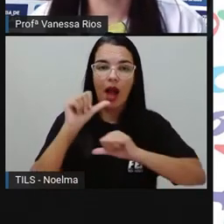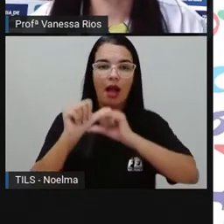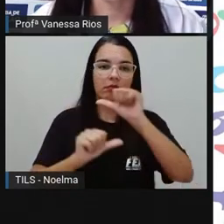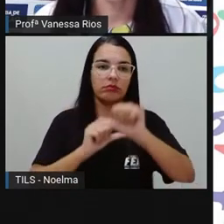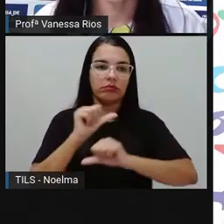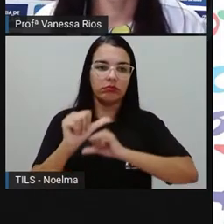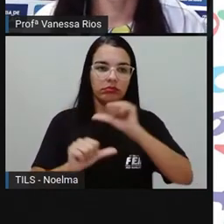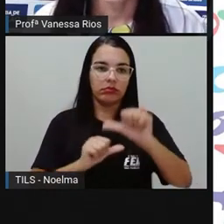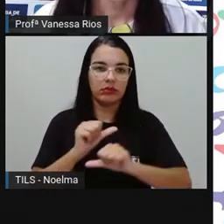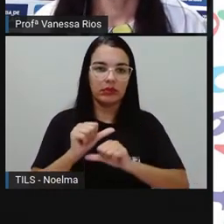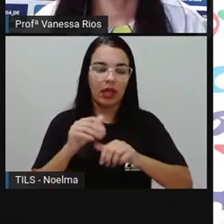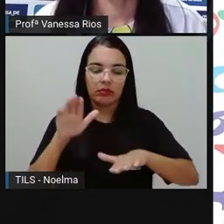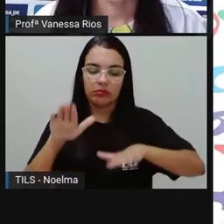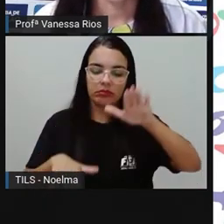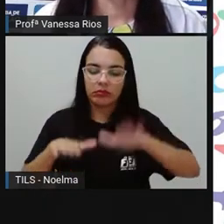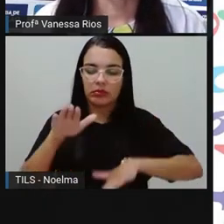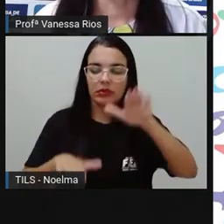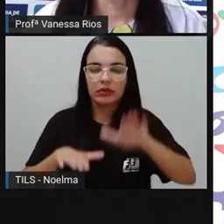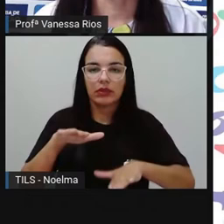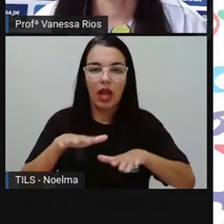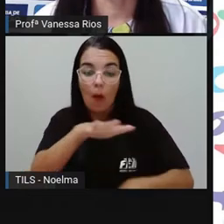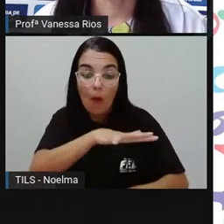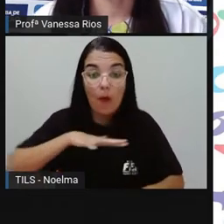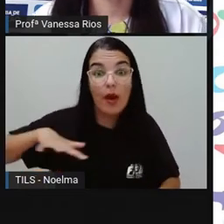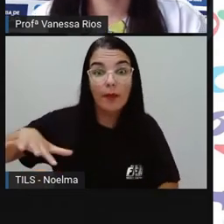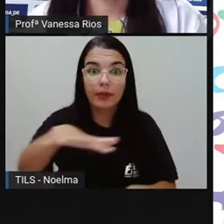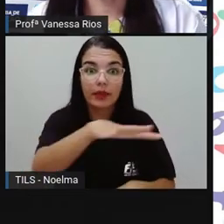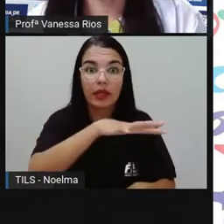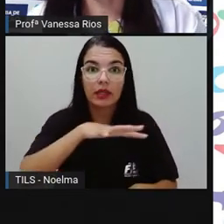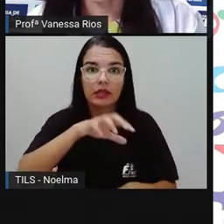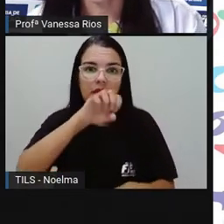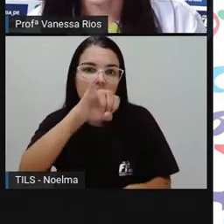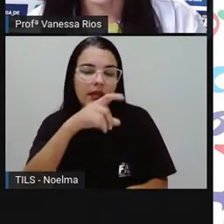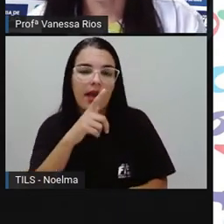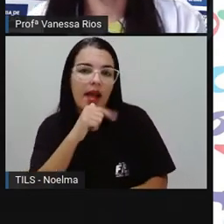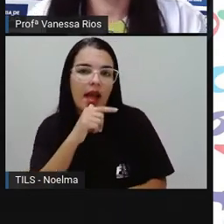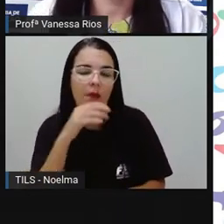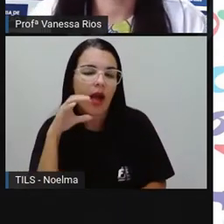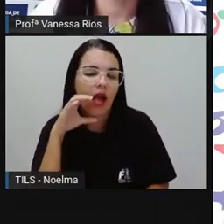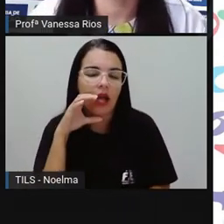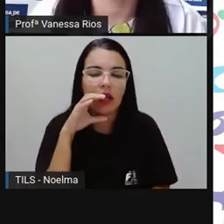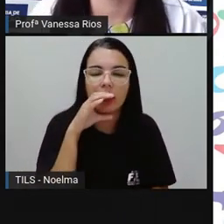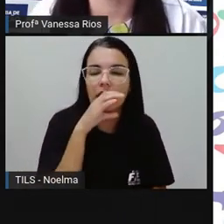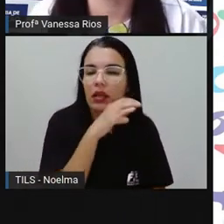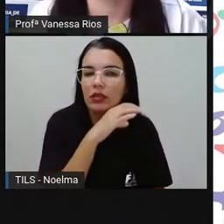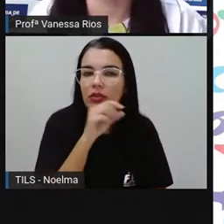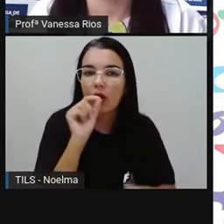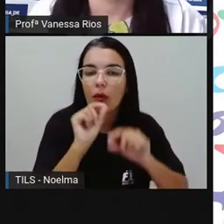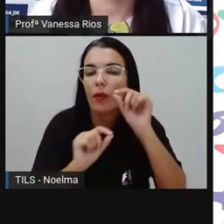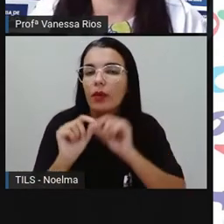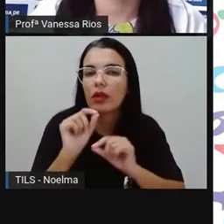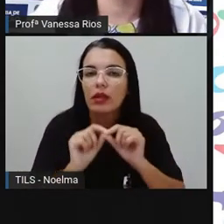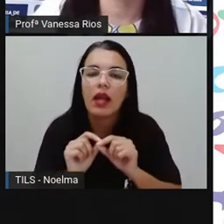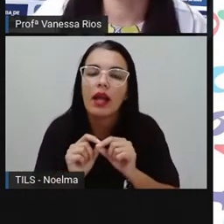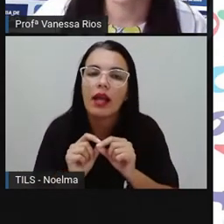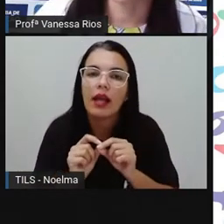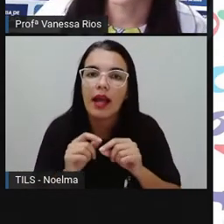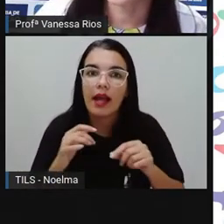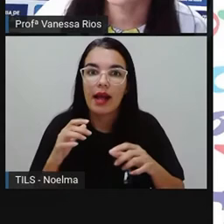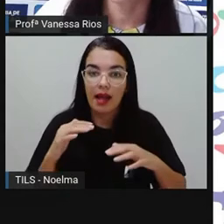ambiente. Quando a água aí, ela está mais quente, né? As moléculas, elas estão mais